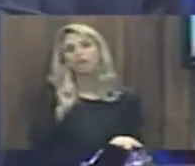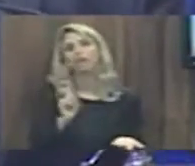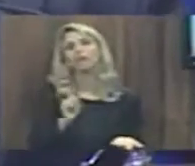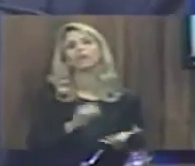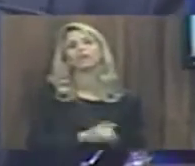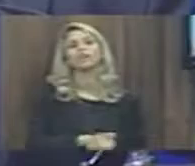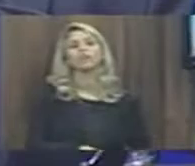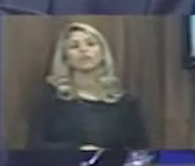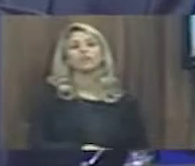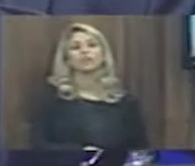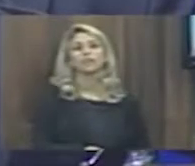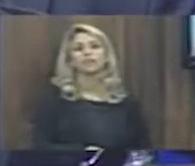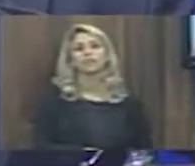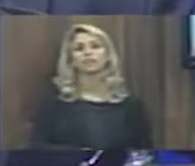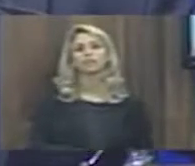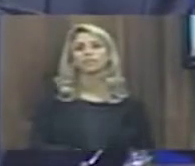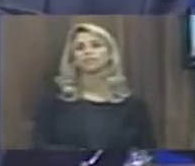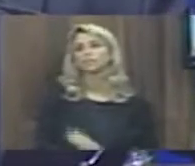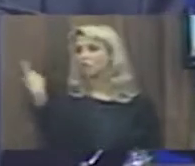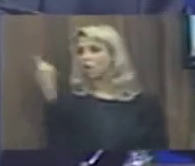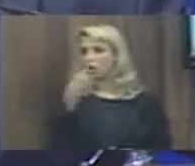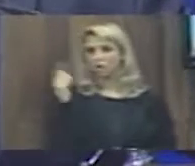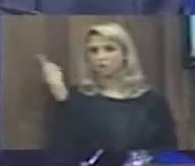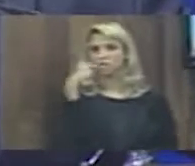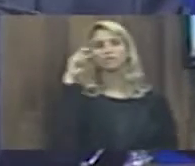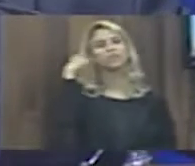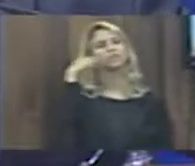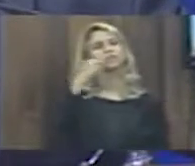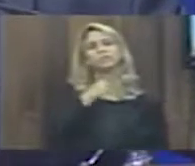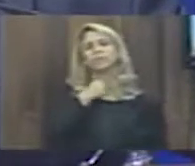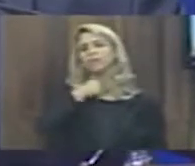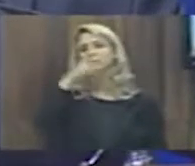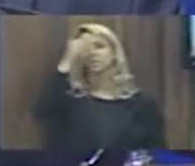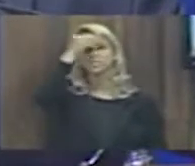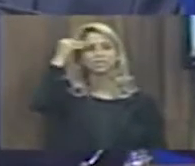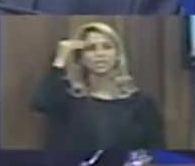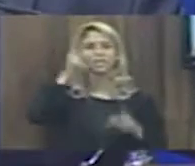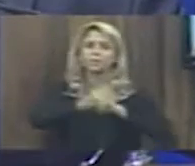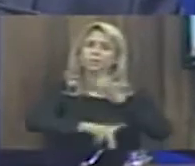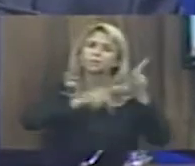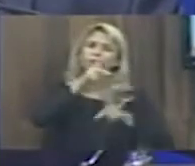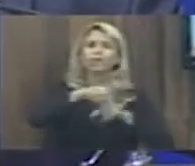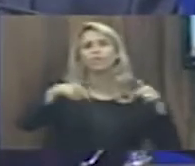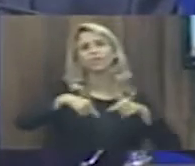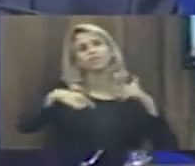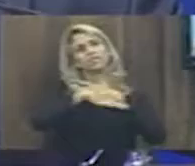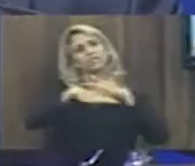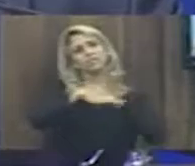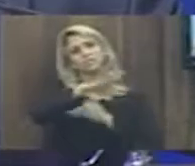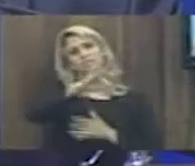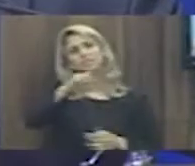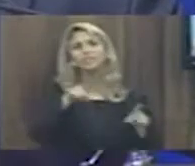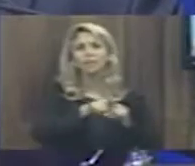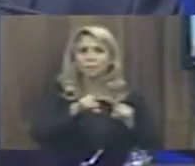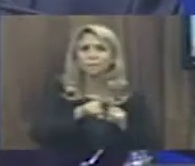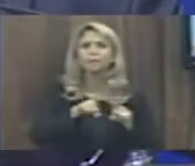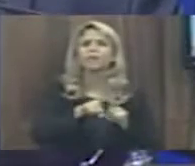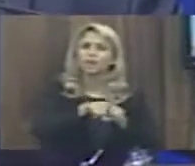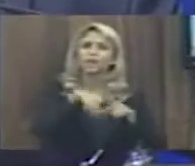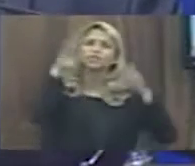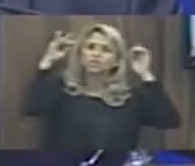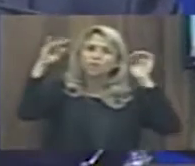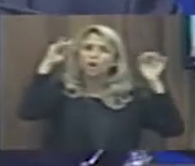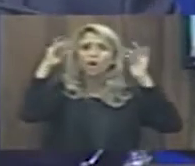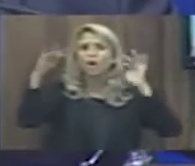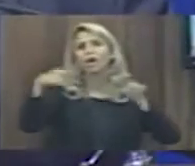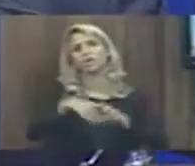Vereadores, a gente não pode esquecer que a população de Cabo Frio também sonha. A população